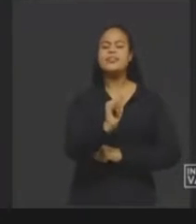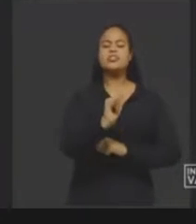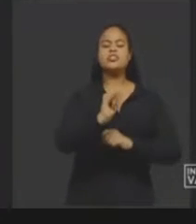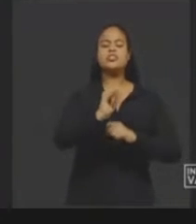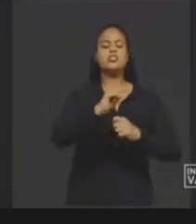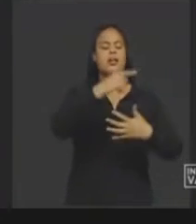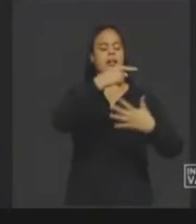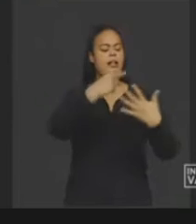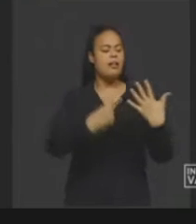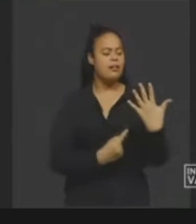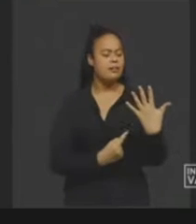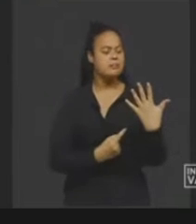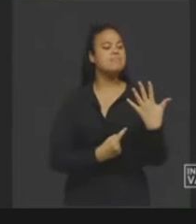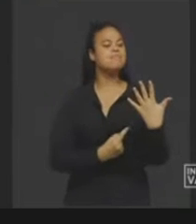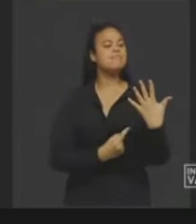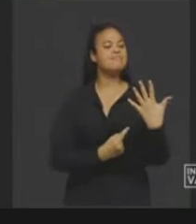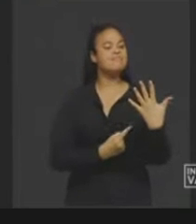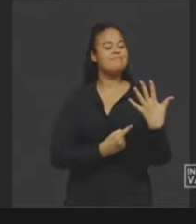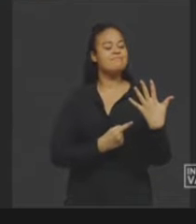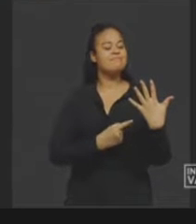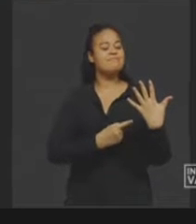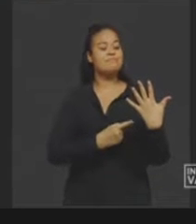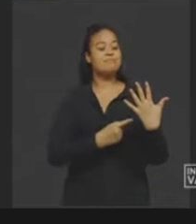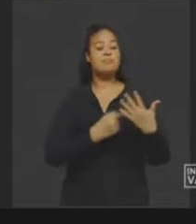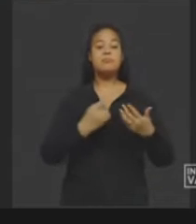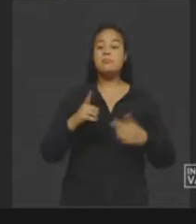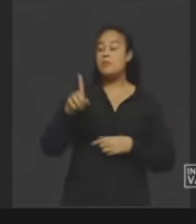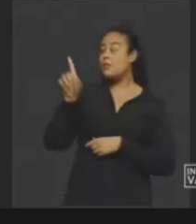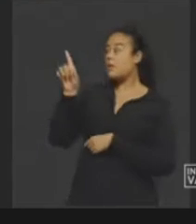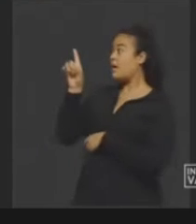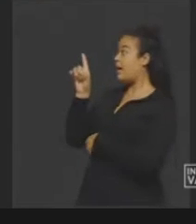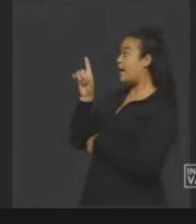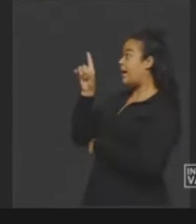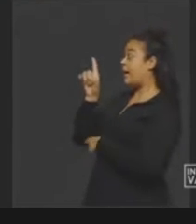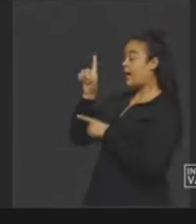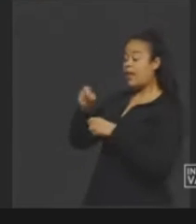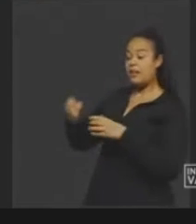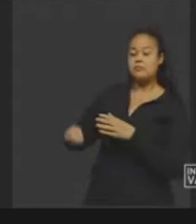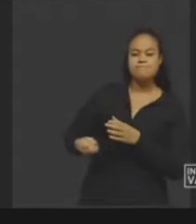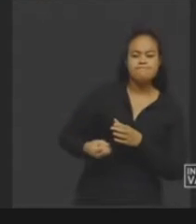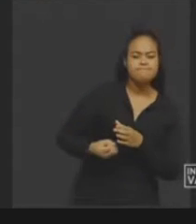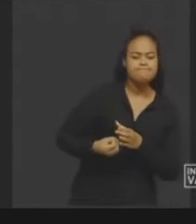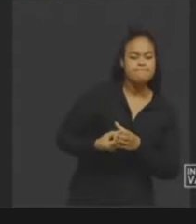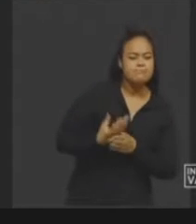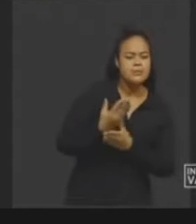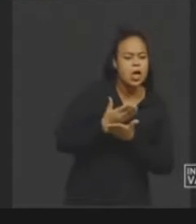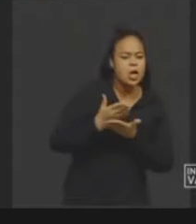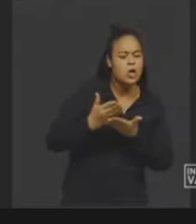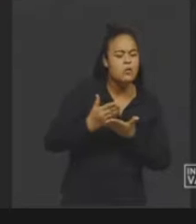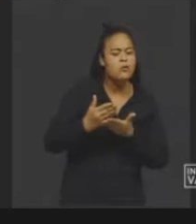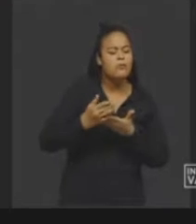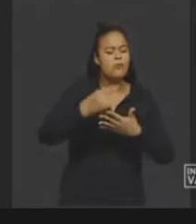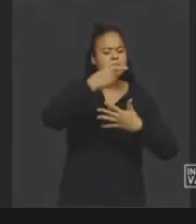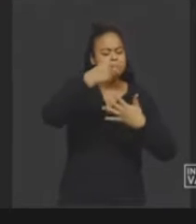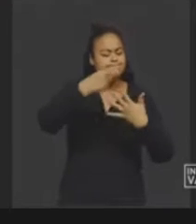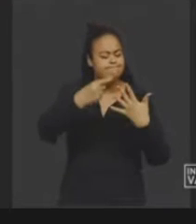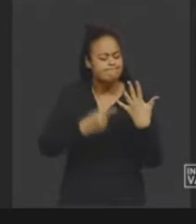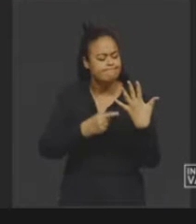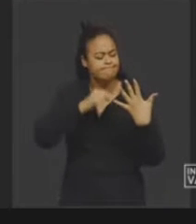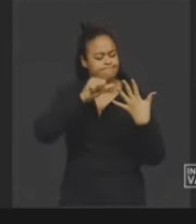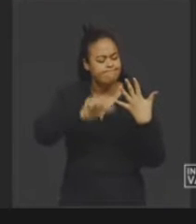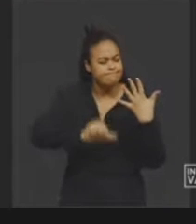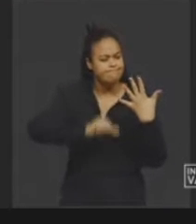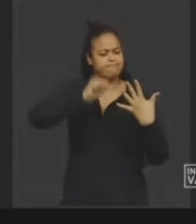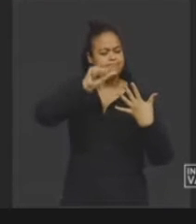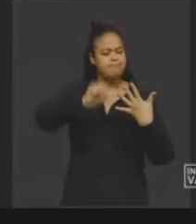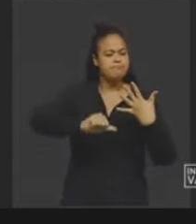As energias renováveis são oriundas ou originadas de uma fonte de energia que se renova